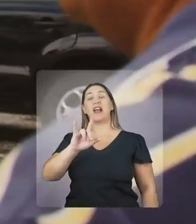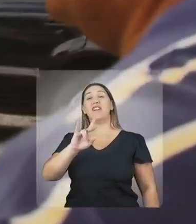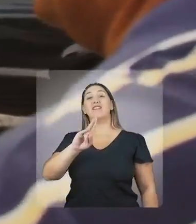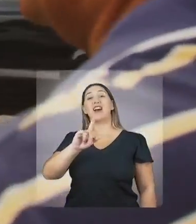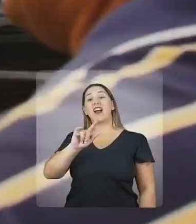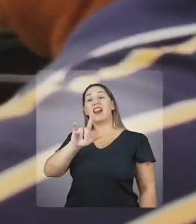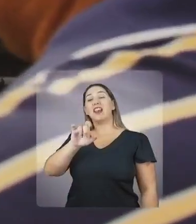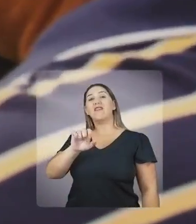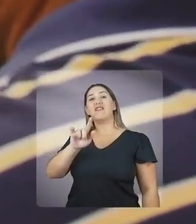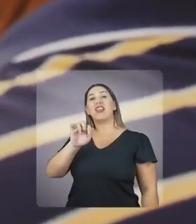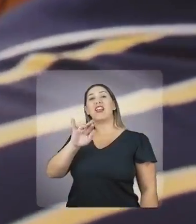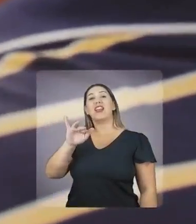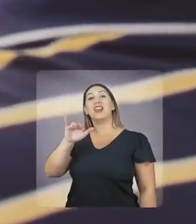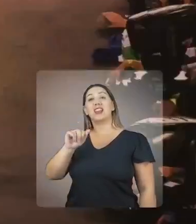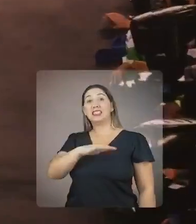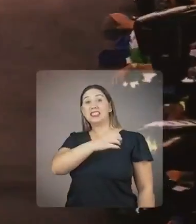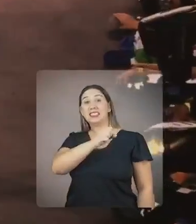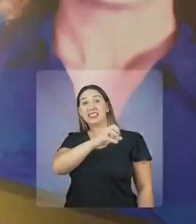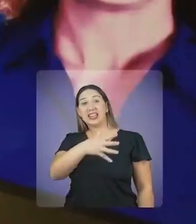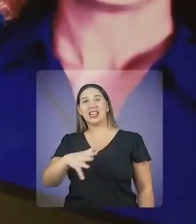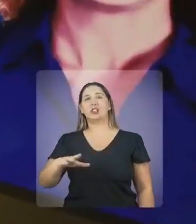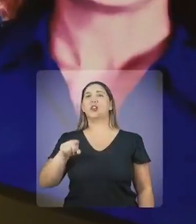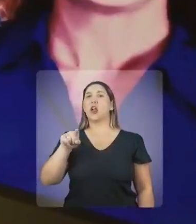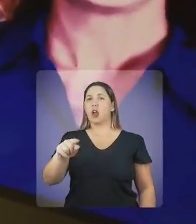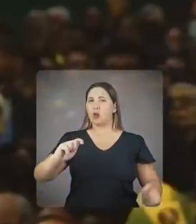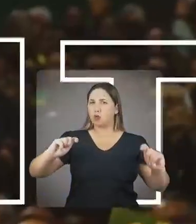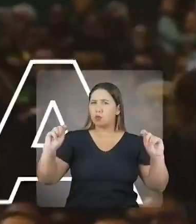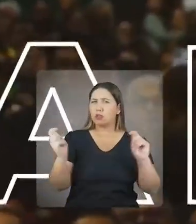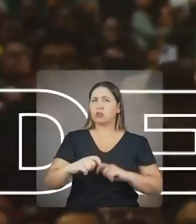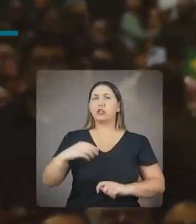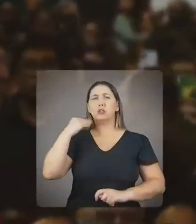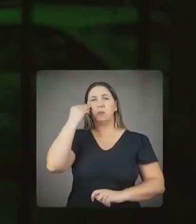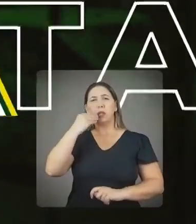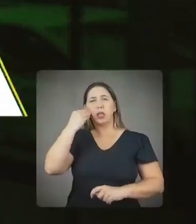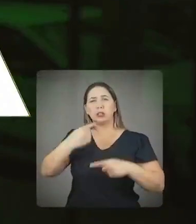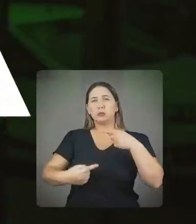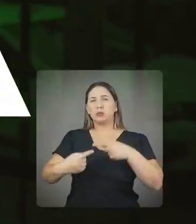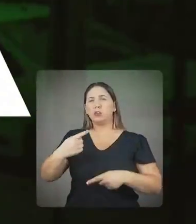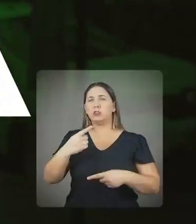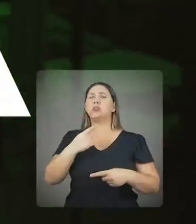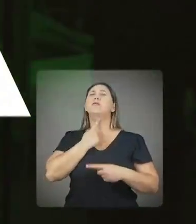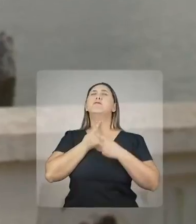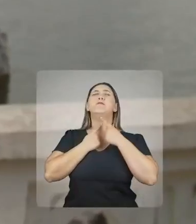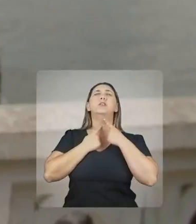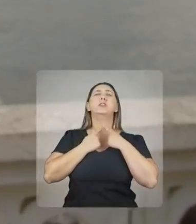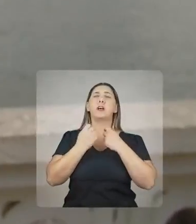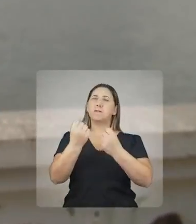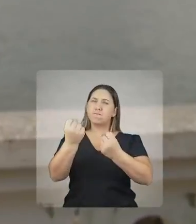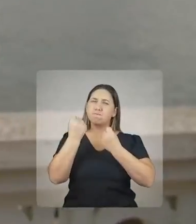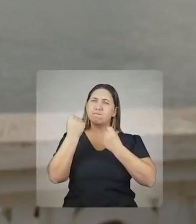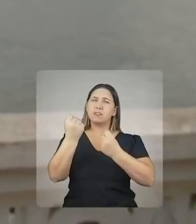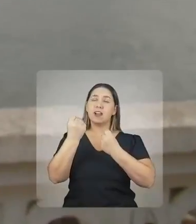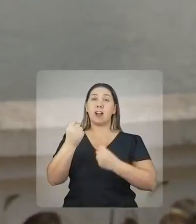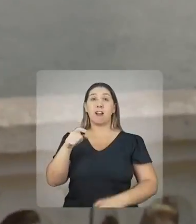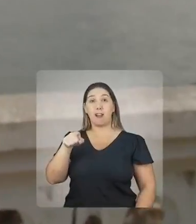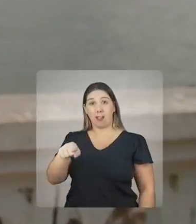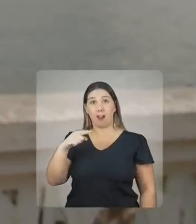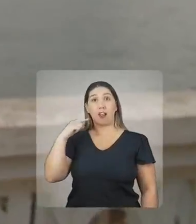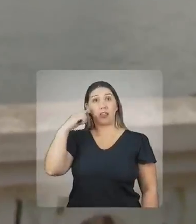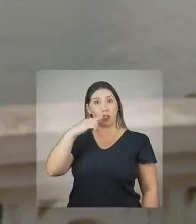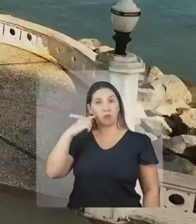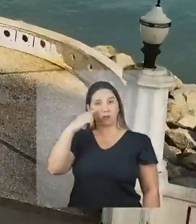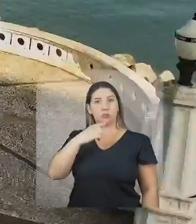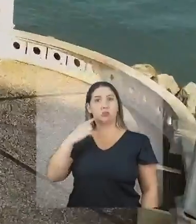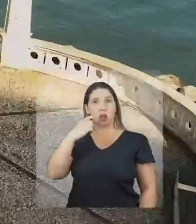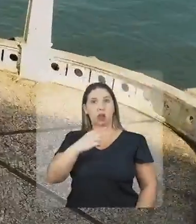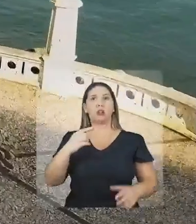Ribeira. Rosana tem experiência, competência política, vontade e muita força. Como deputada, sempre trabalhou